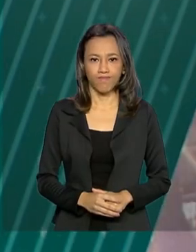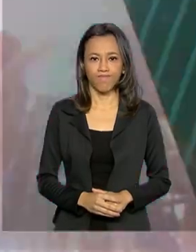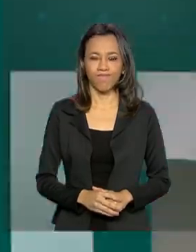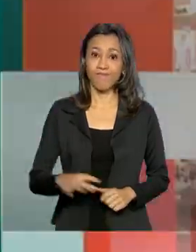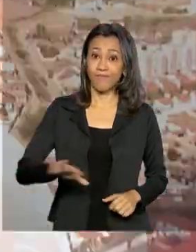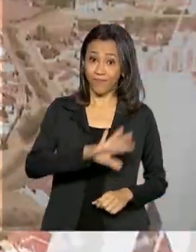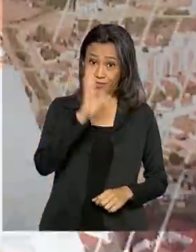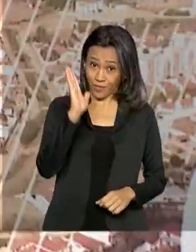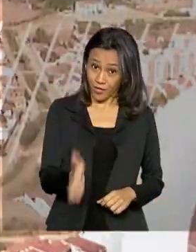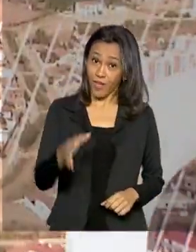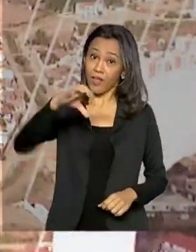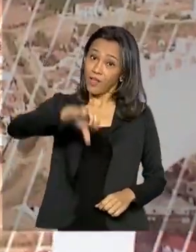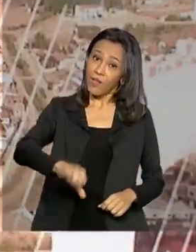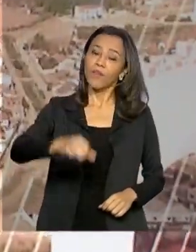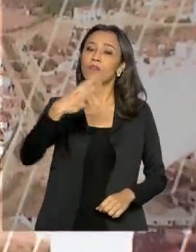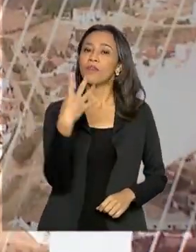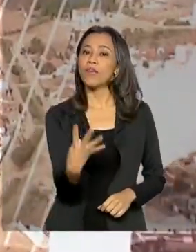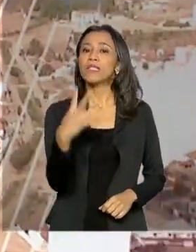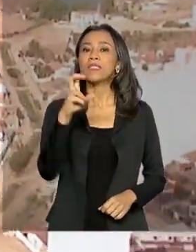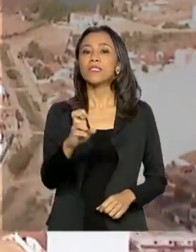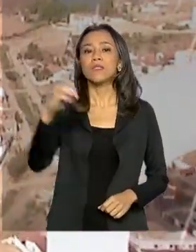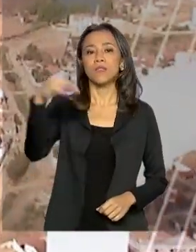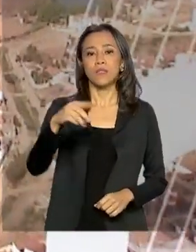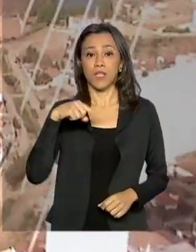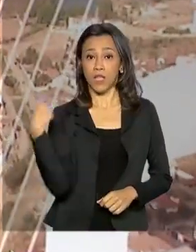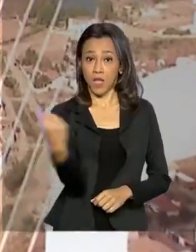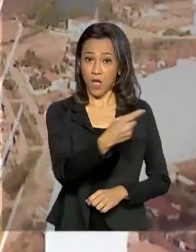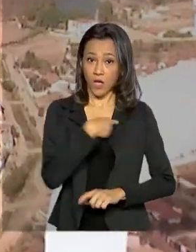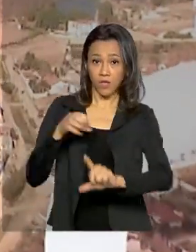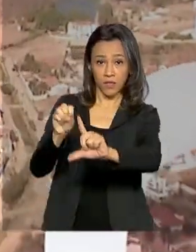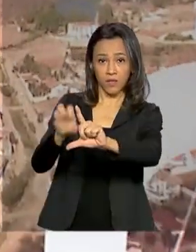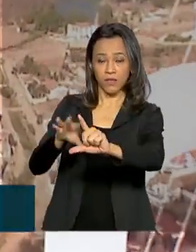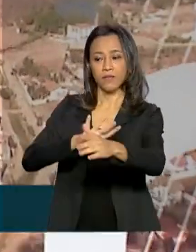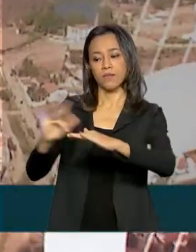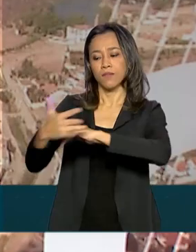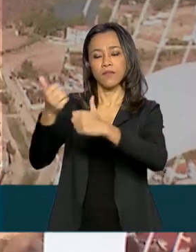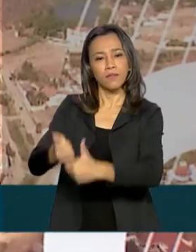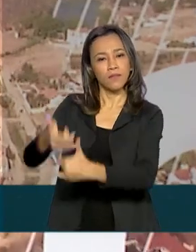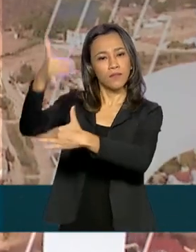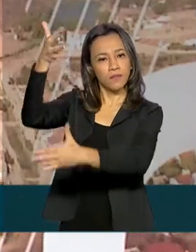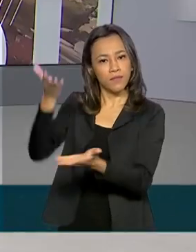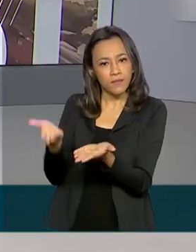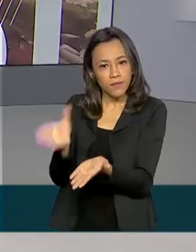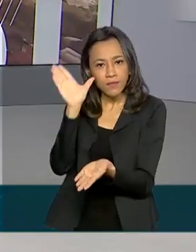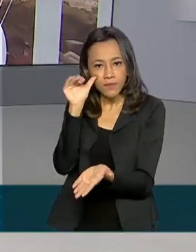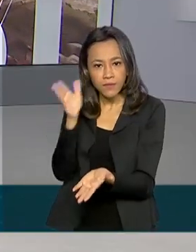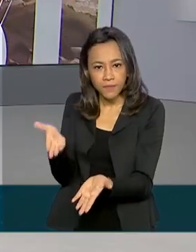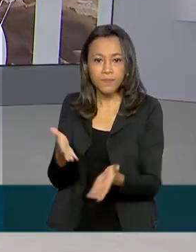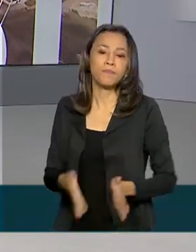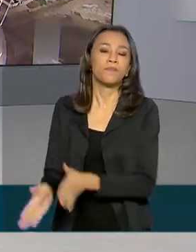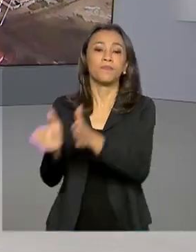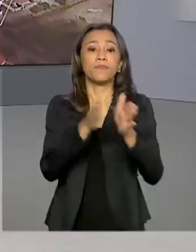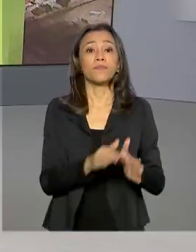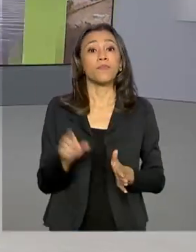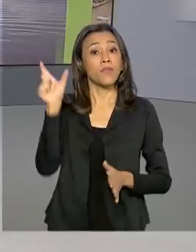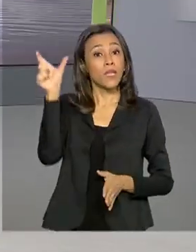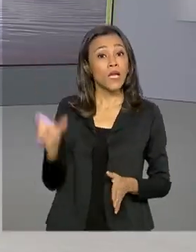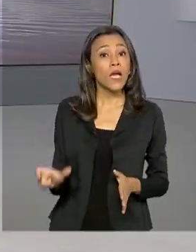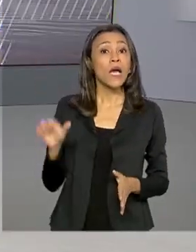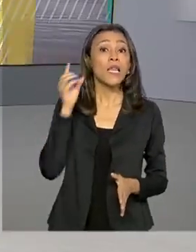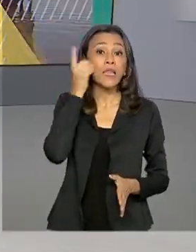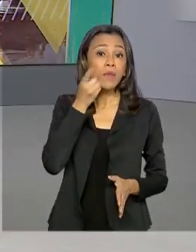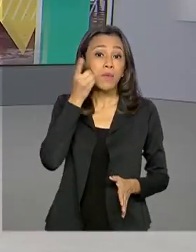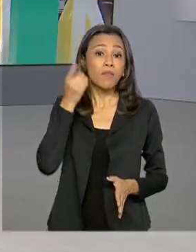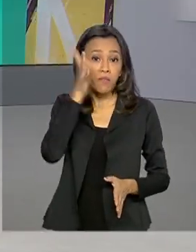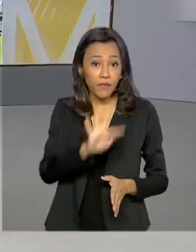São 9 horas e 45 minutos. Nós estamos ao vivo também pelas redes sociais. O deputado federal Fábio Faria